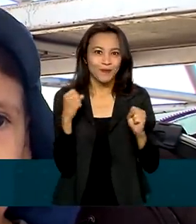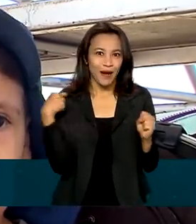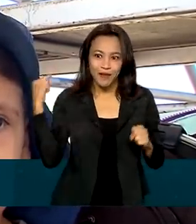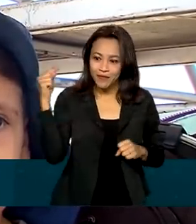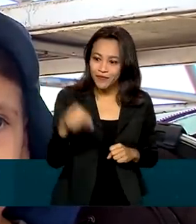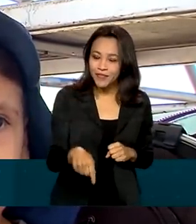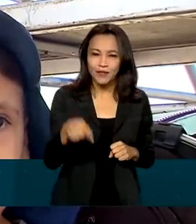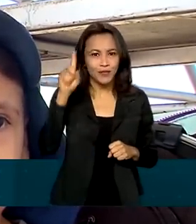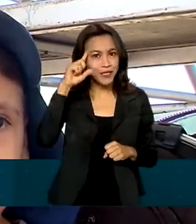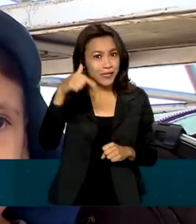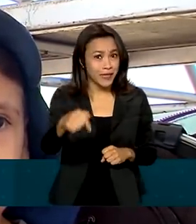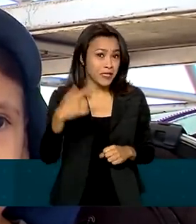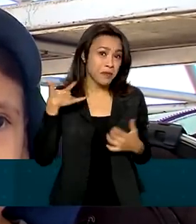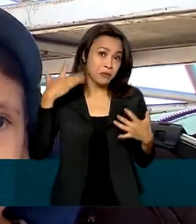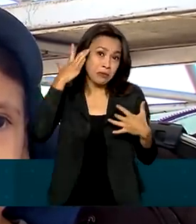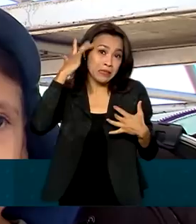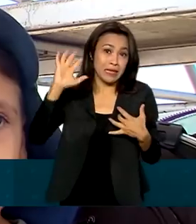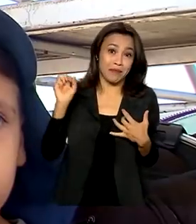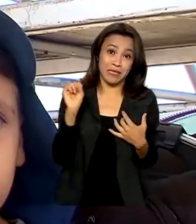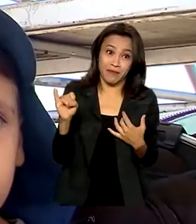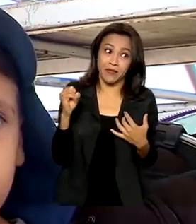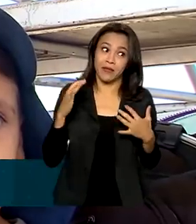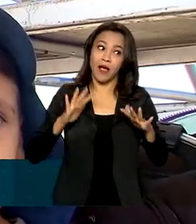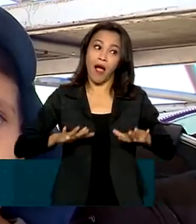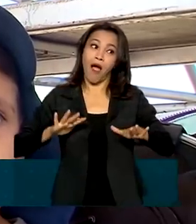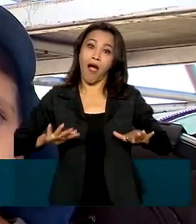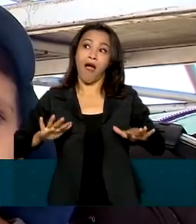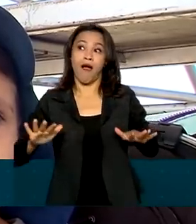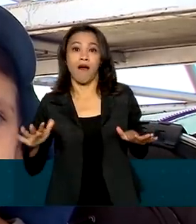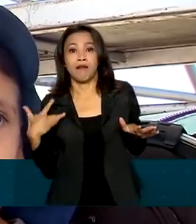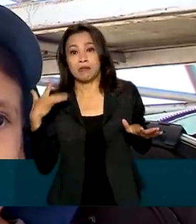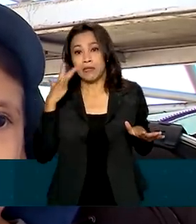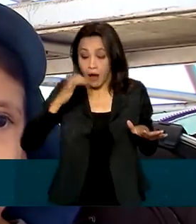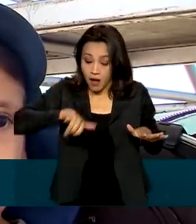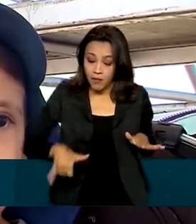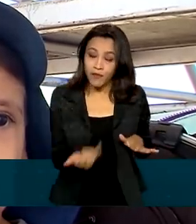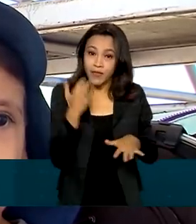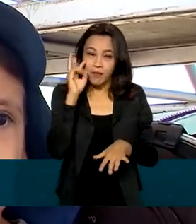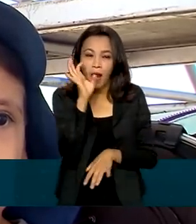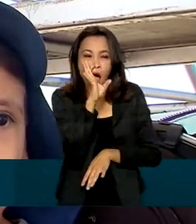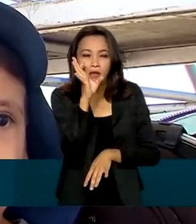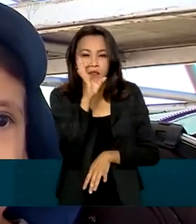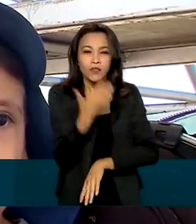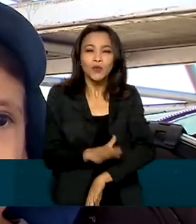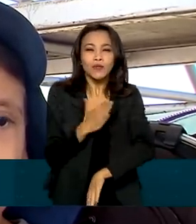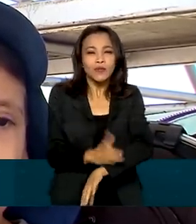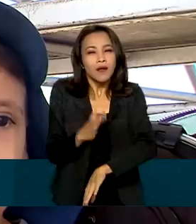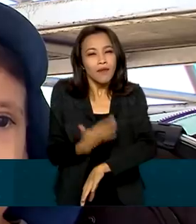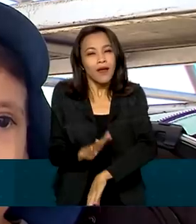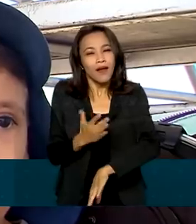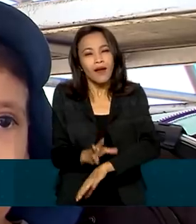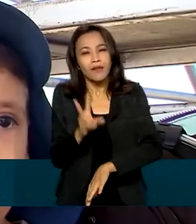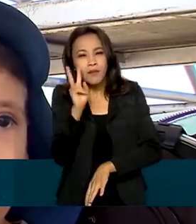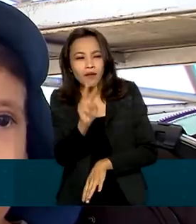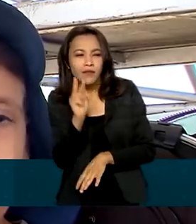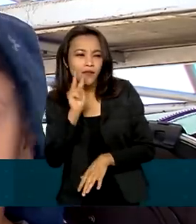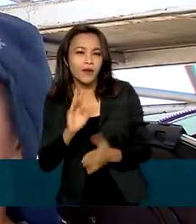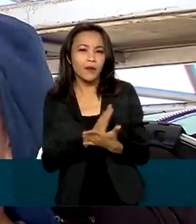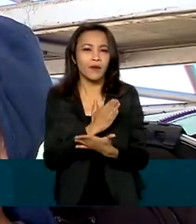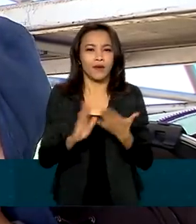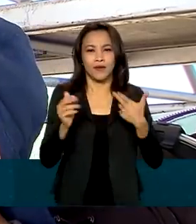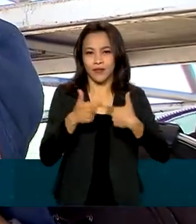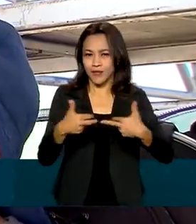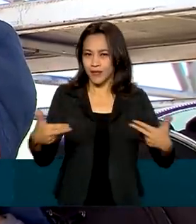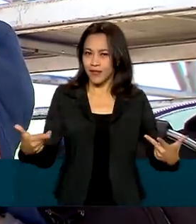setembro, mas a gente não sabe se vai ser tão tranquilo, né? Então a gente aproveitou o ensaio para vir algumas coisas, né? E